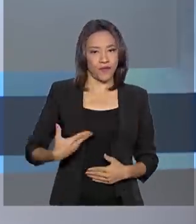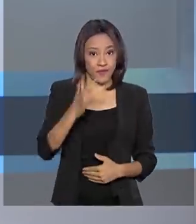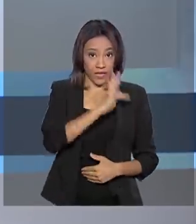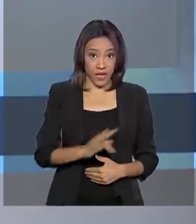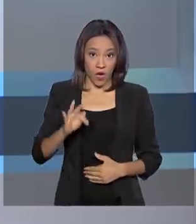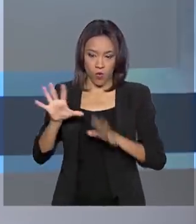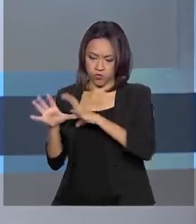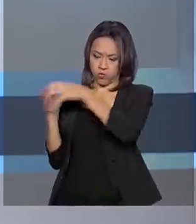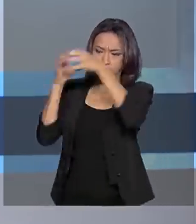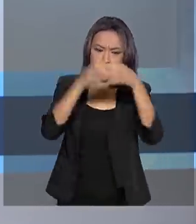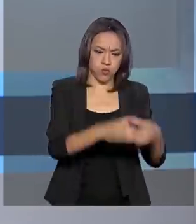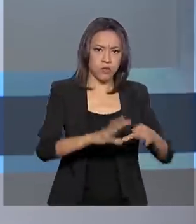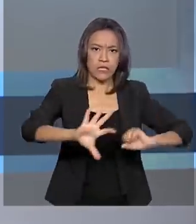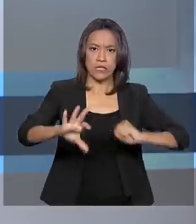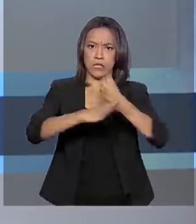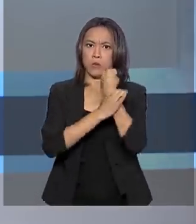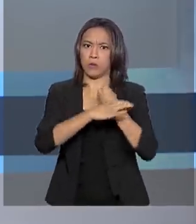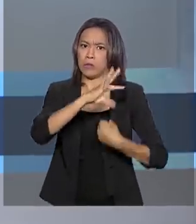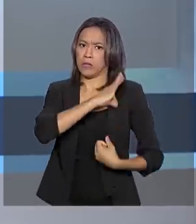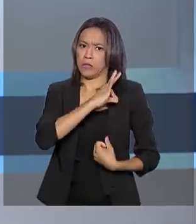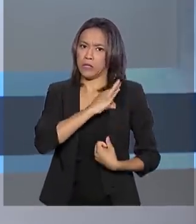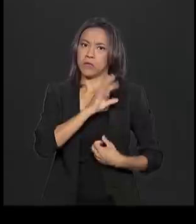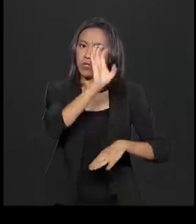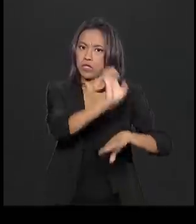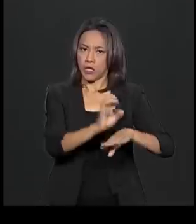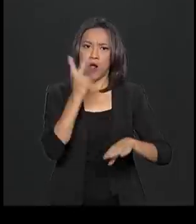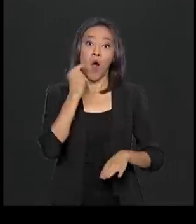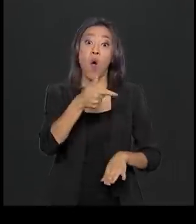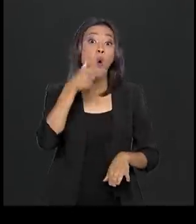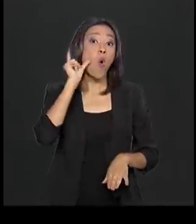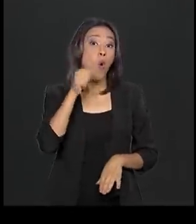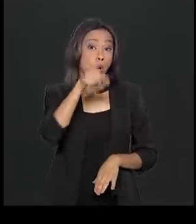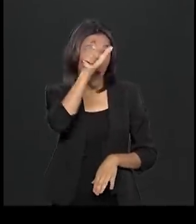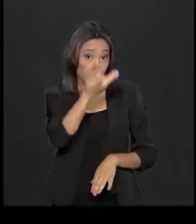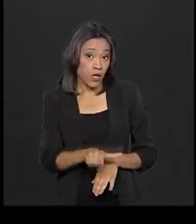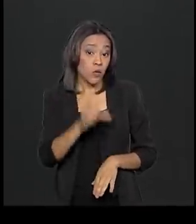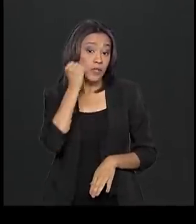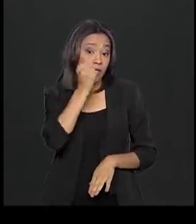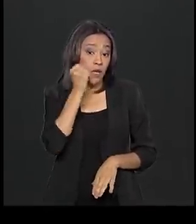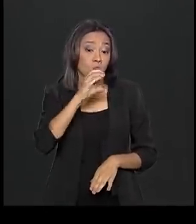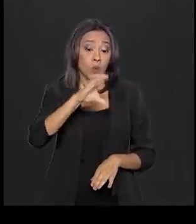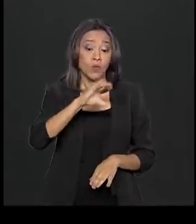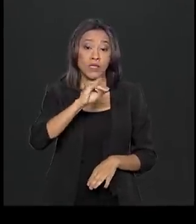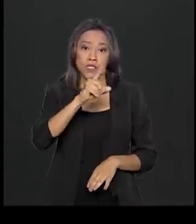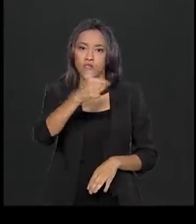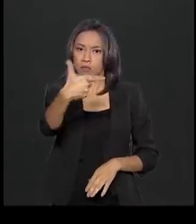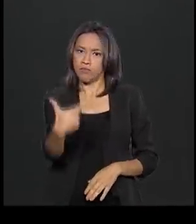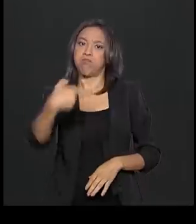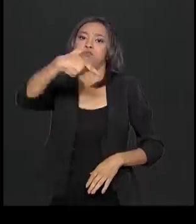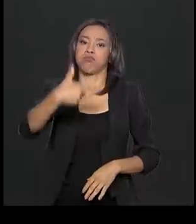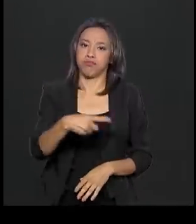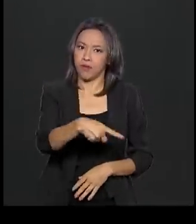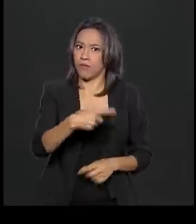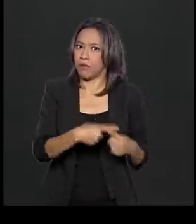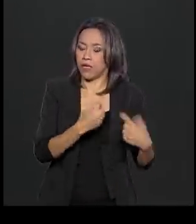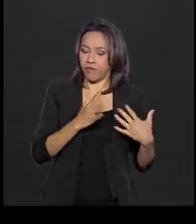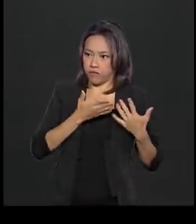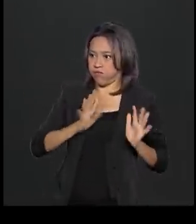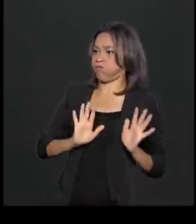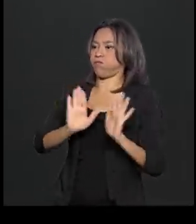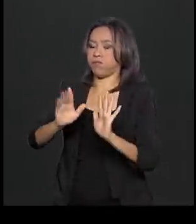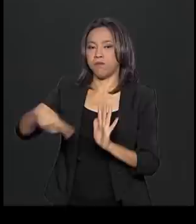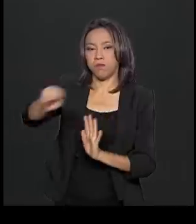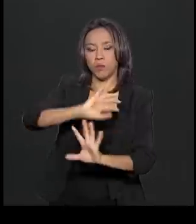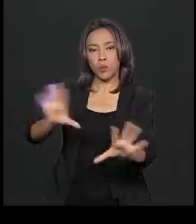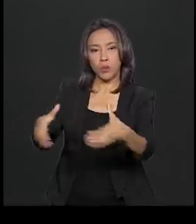envia força de segurança para o Ceará. Ontem, o senador licenciado Cid Gomes foi baleado ao enfrentar policiais